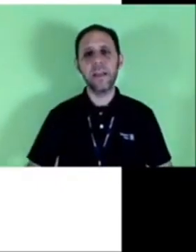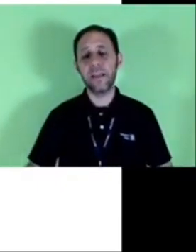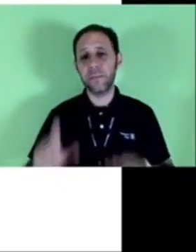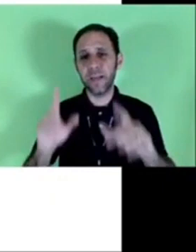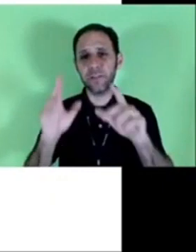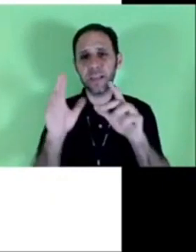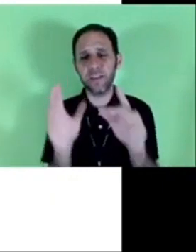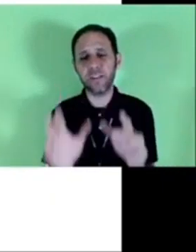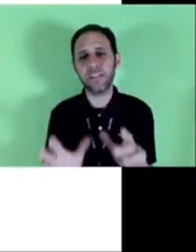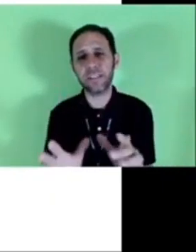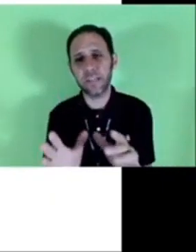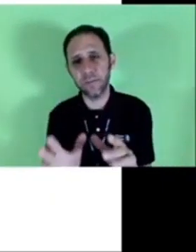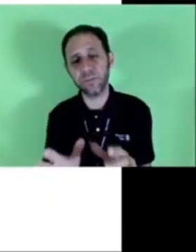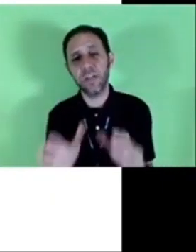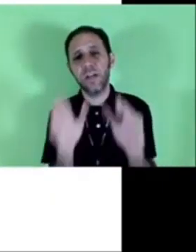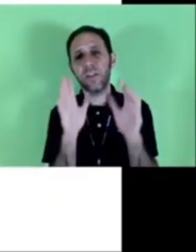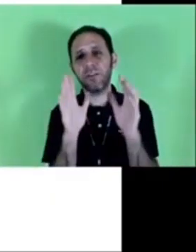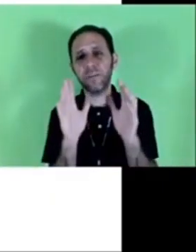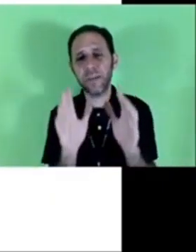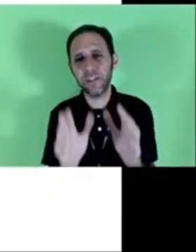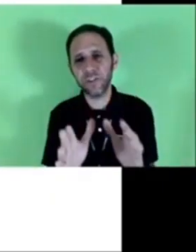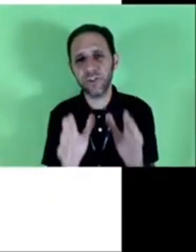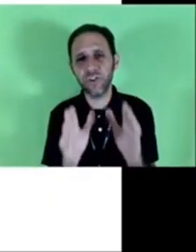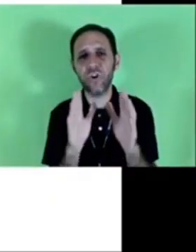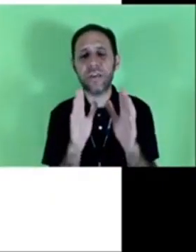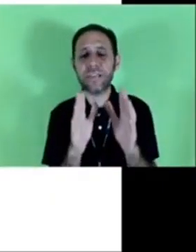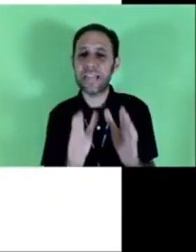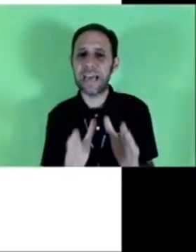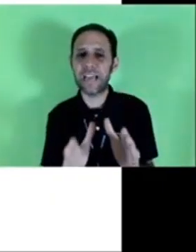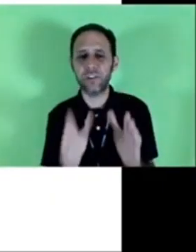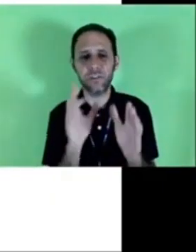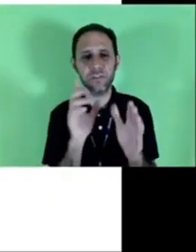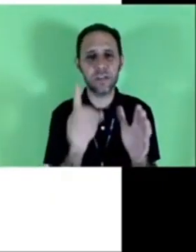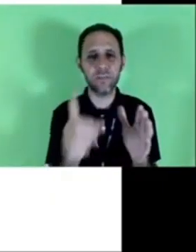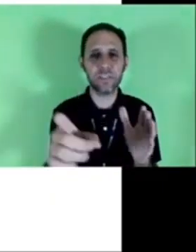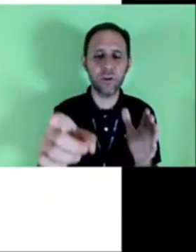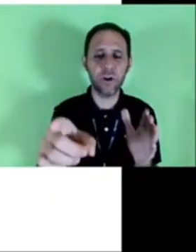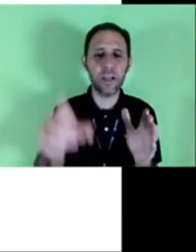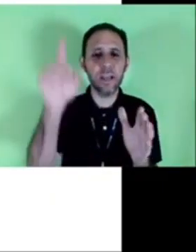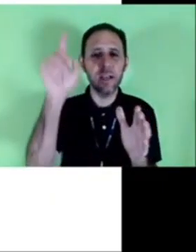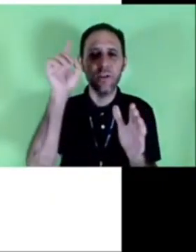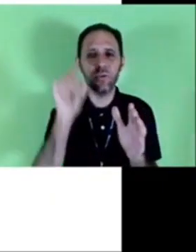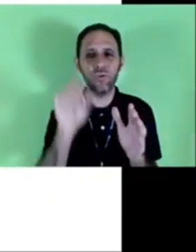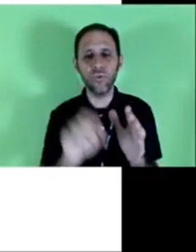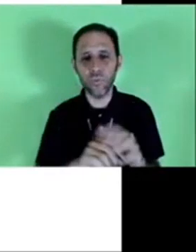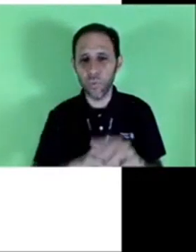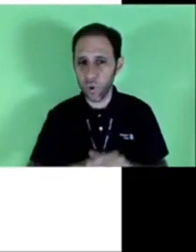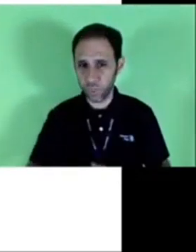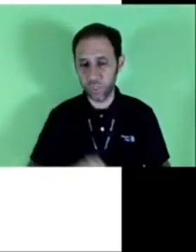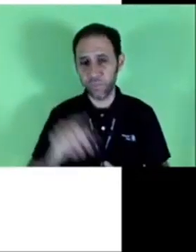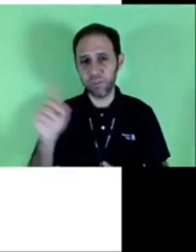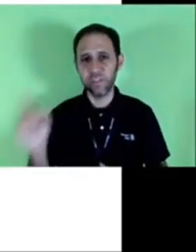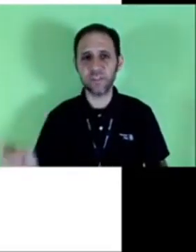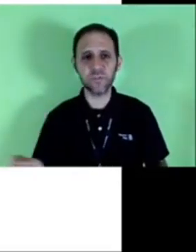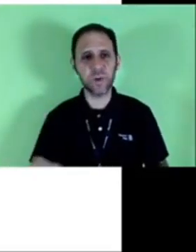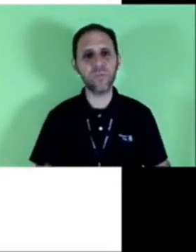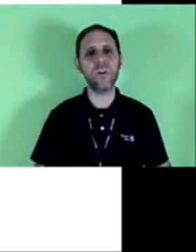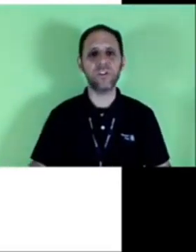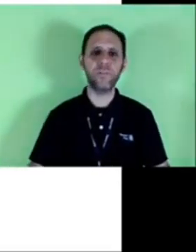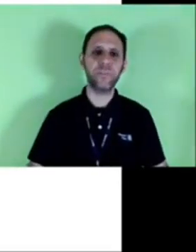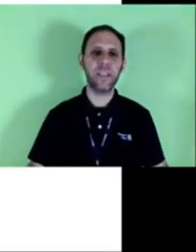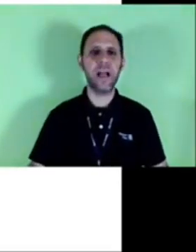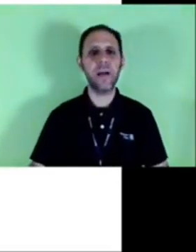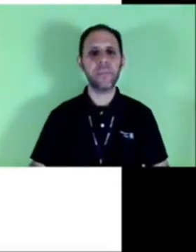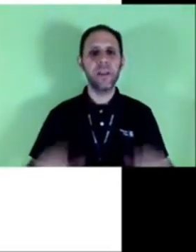lembrando que aqui nós estamos novamente no slide nós não estamos agora no word depois nós vamos